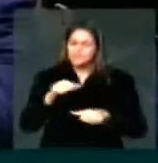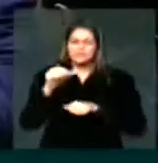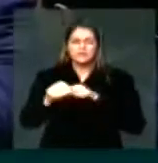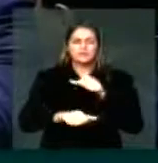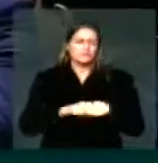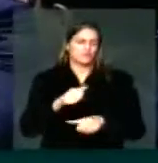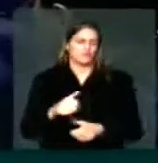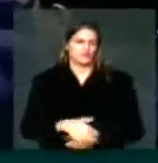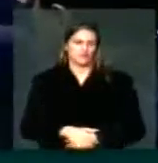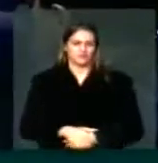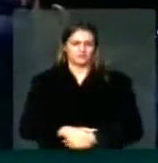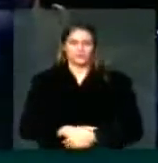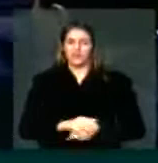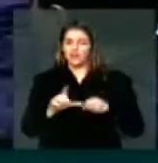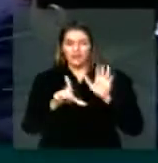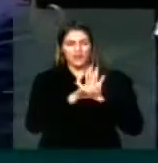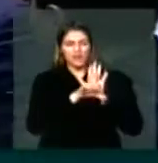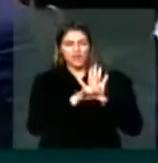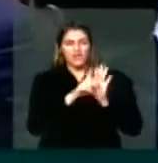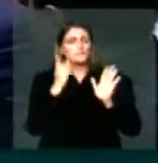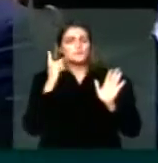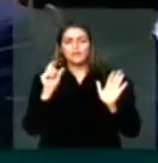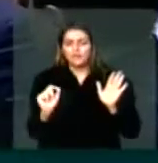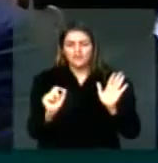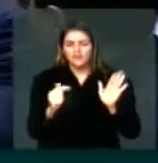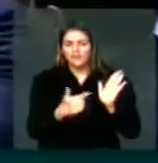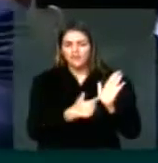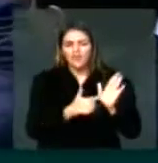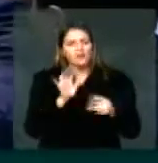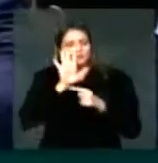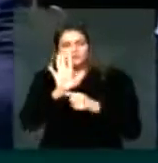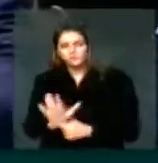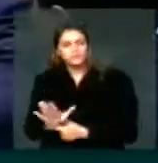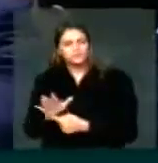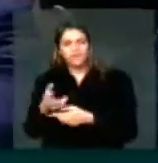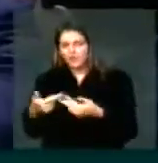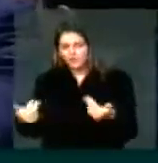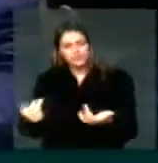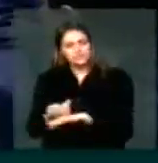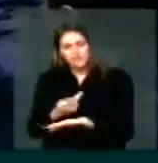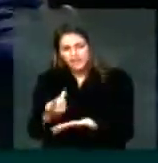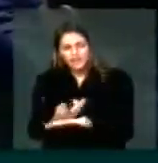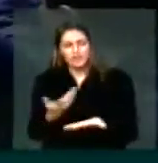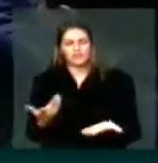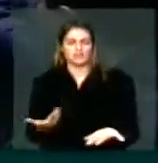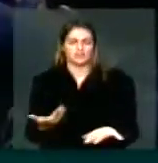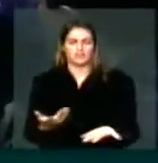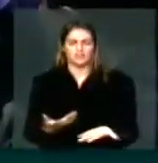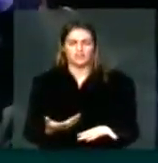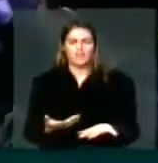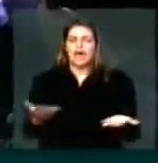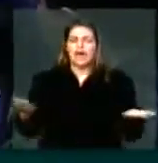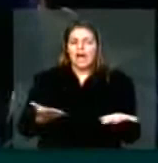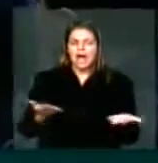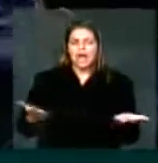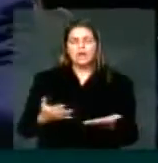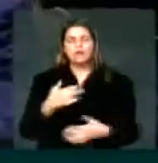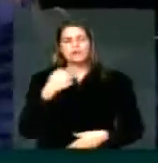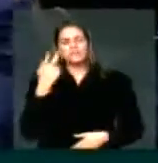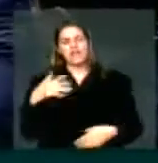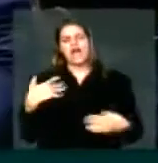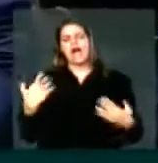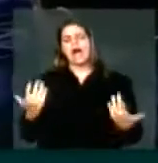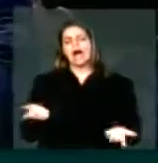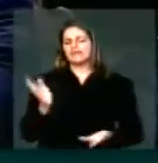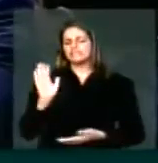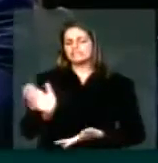As leis mudam para corrigir as imperfeições, e essa é uma imperfeição. Alguém dizer que há um contrato,